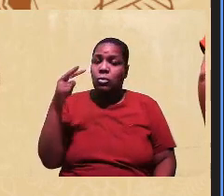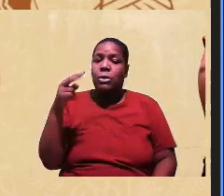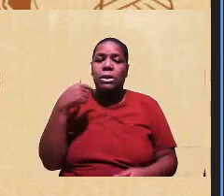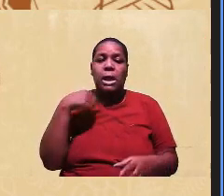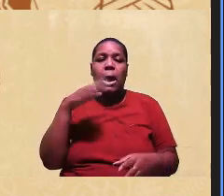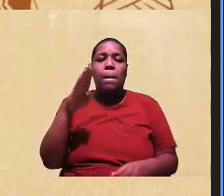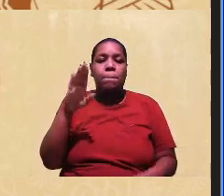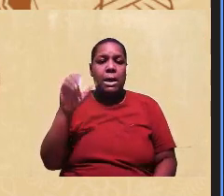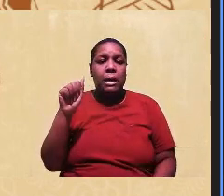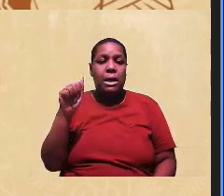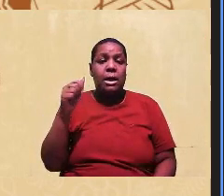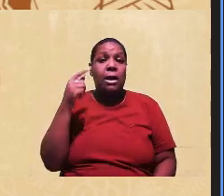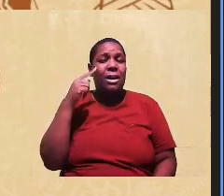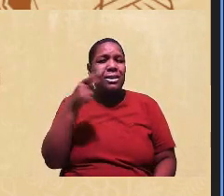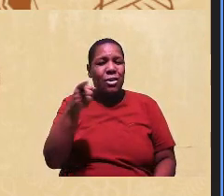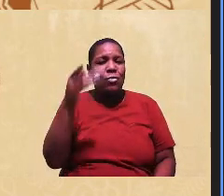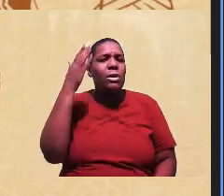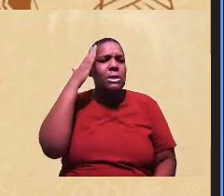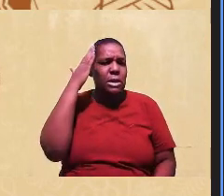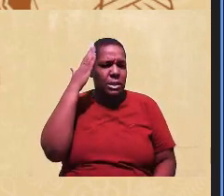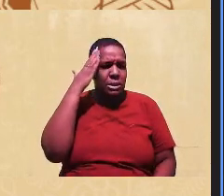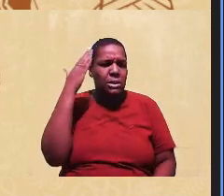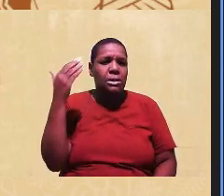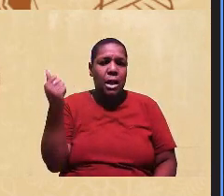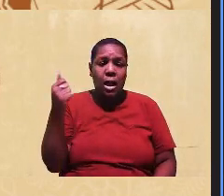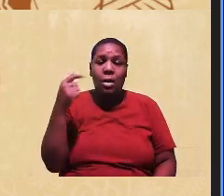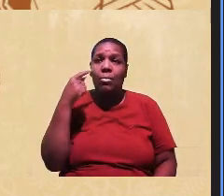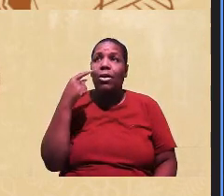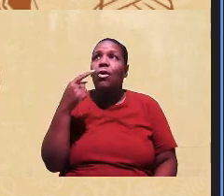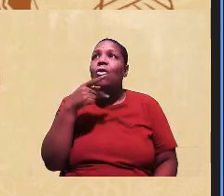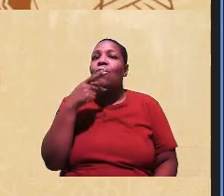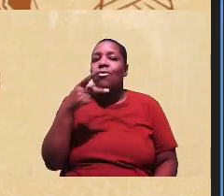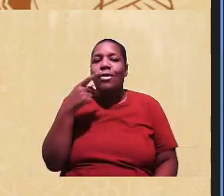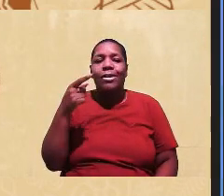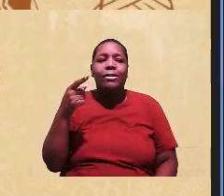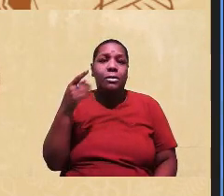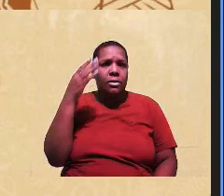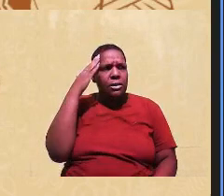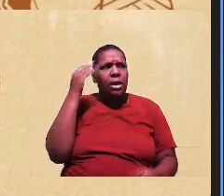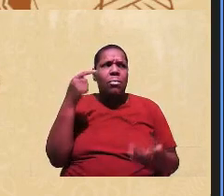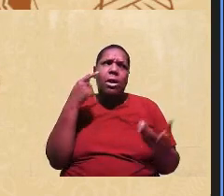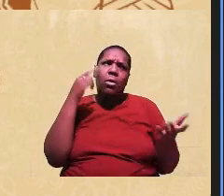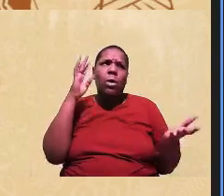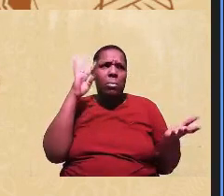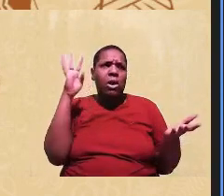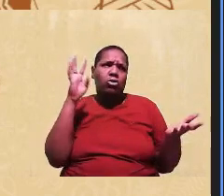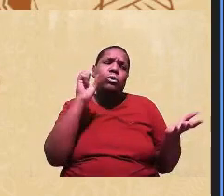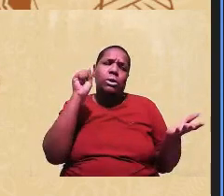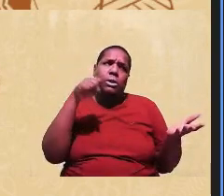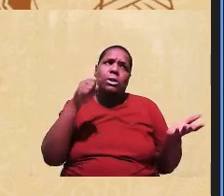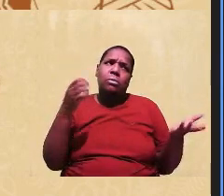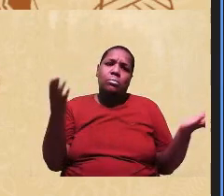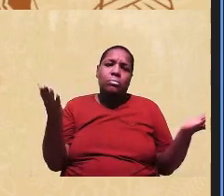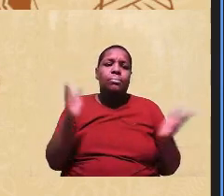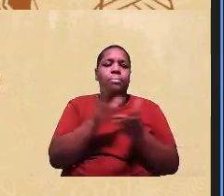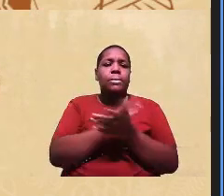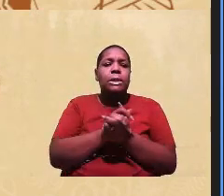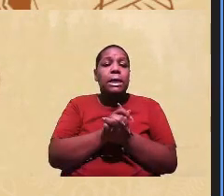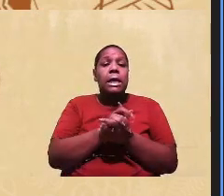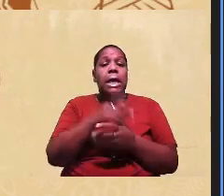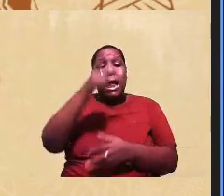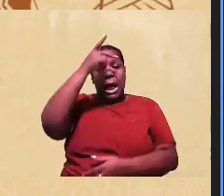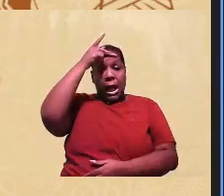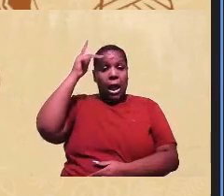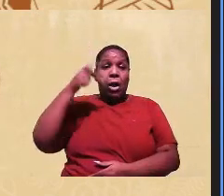Então, vocês devem saber, né, desculpe, toda hora eu falo que vocês devem saber porque eu estou imaginando que sim, né, que o candidato,